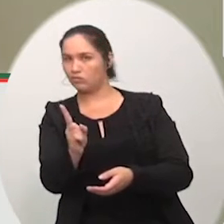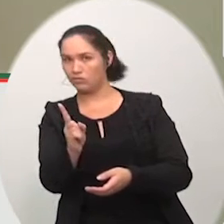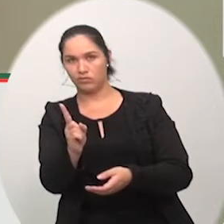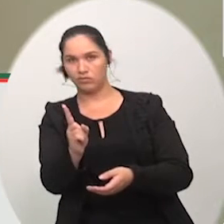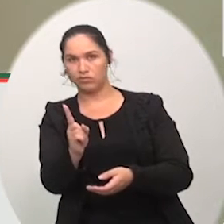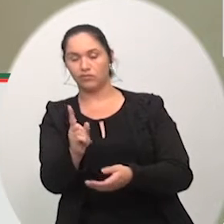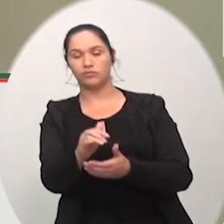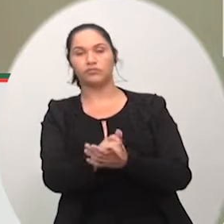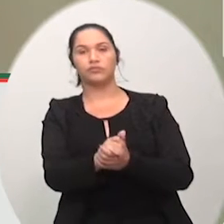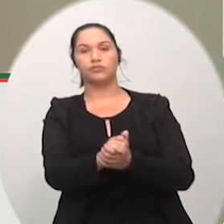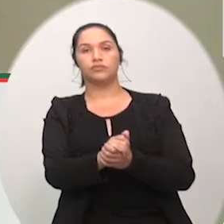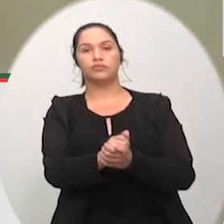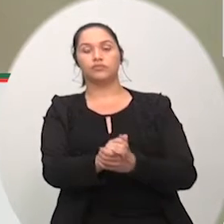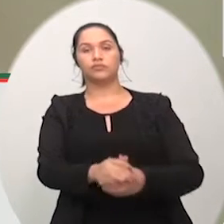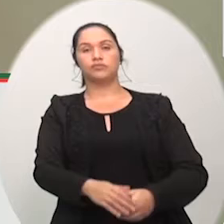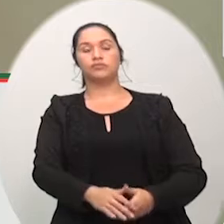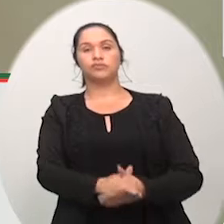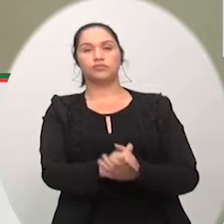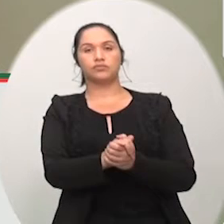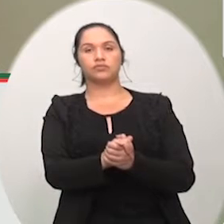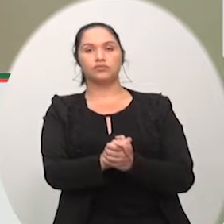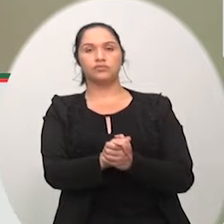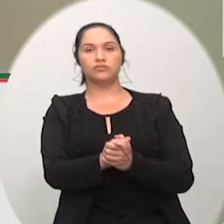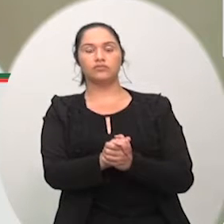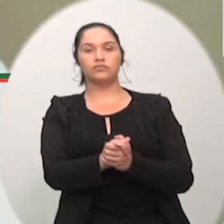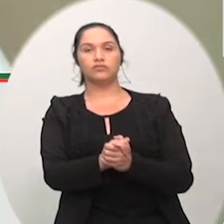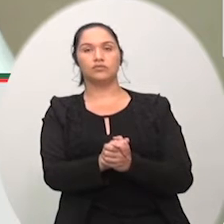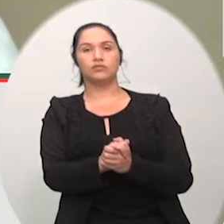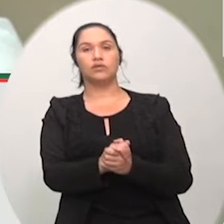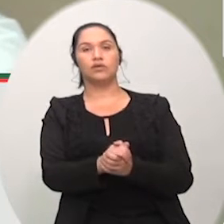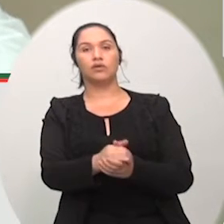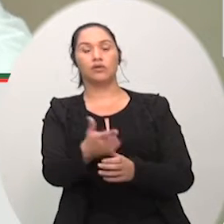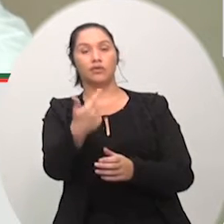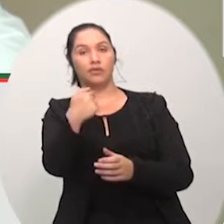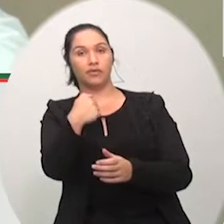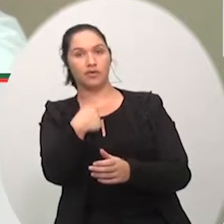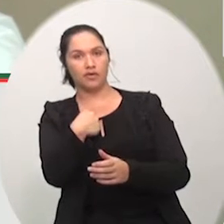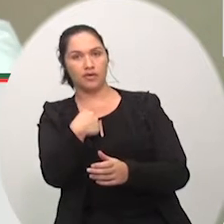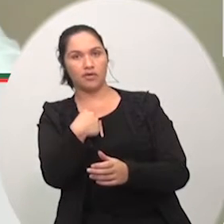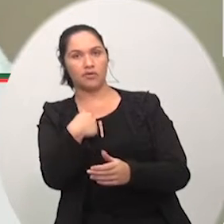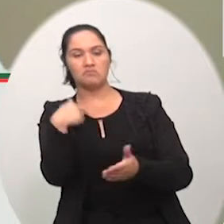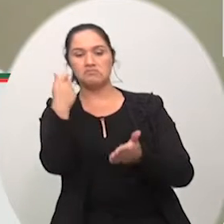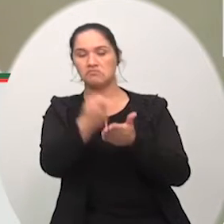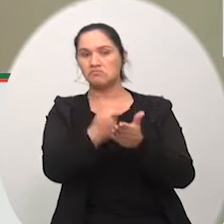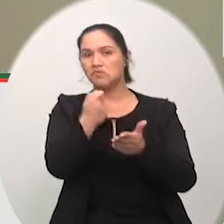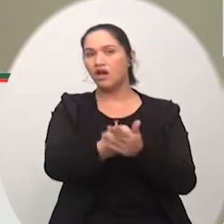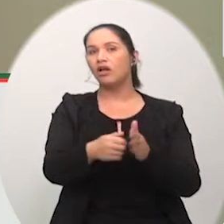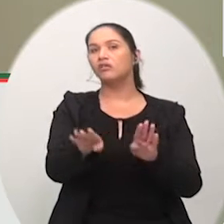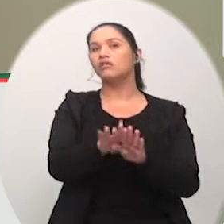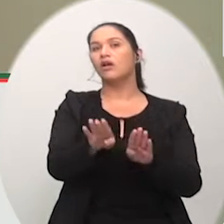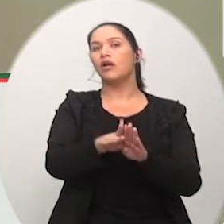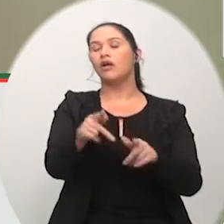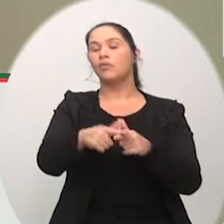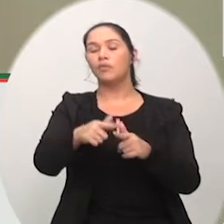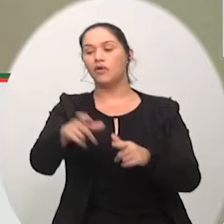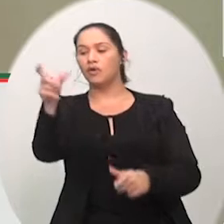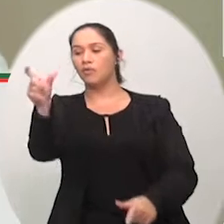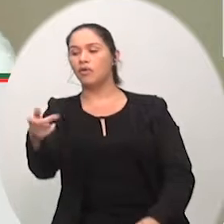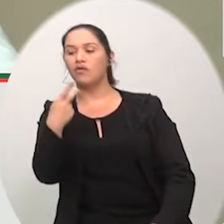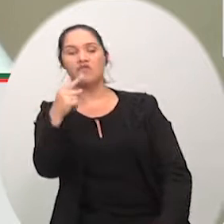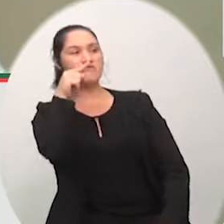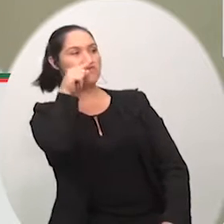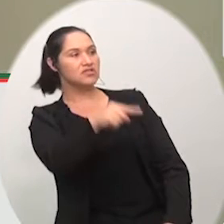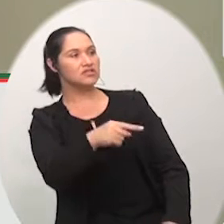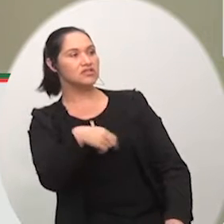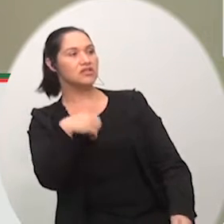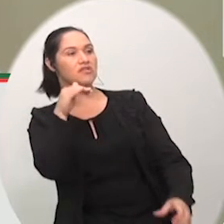fui confundido com o vereador Toninho Isidoro, fui cobrado muitas vezes na Brasília, dizendo que eu votei a favor, lá na frente